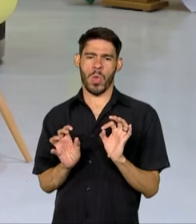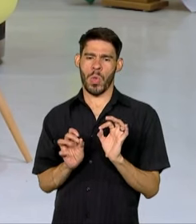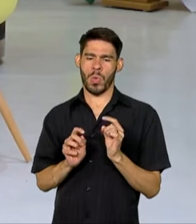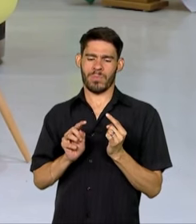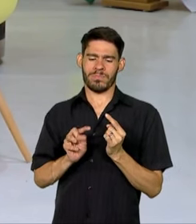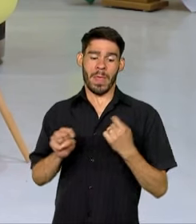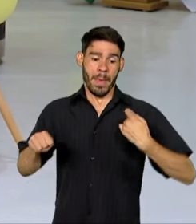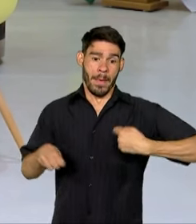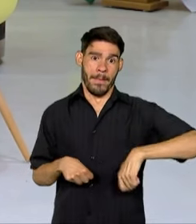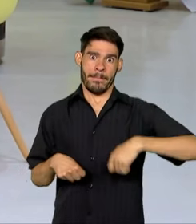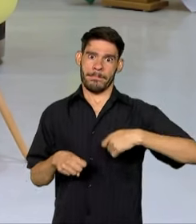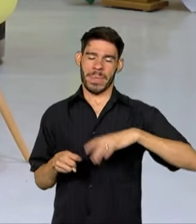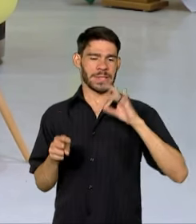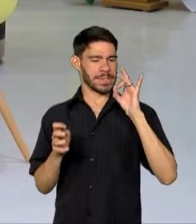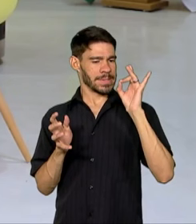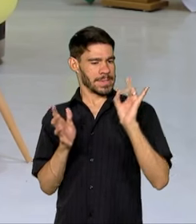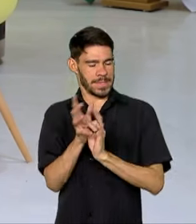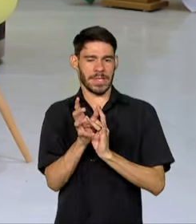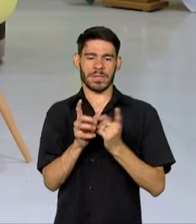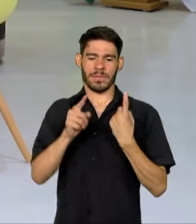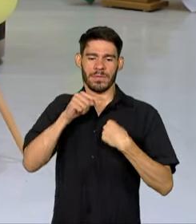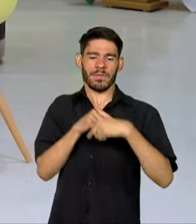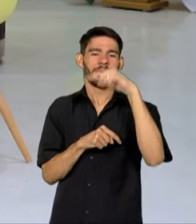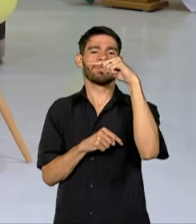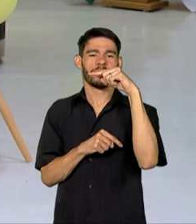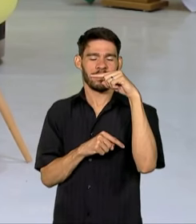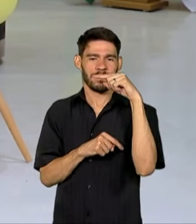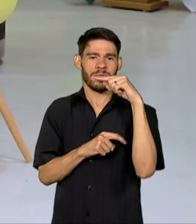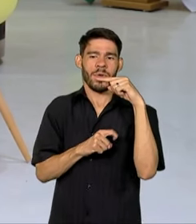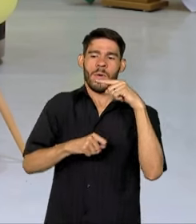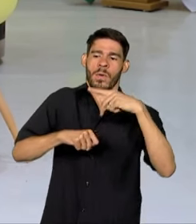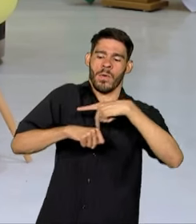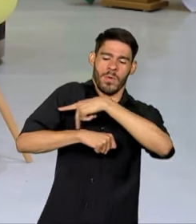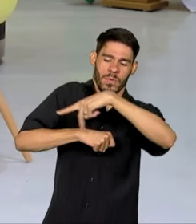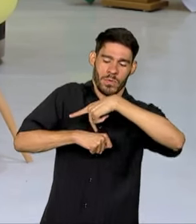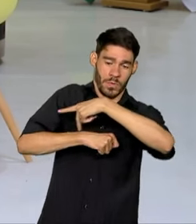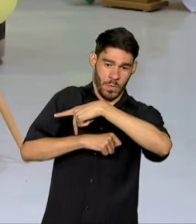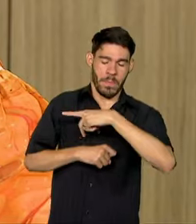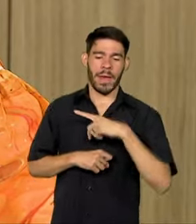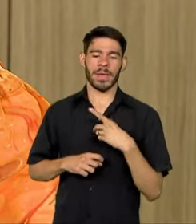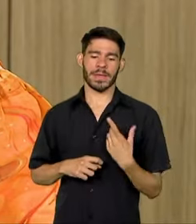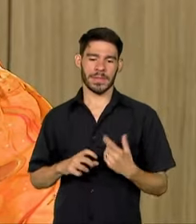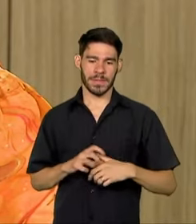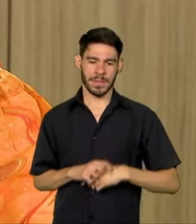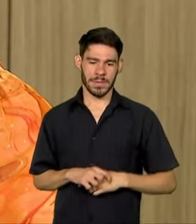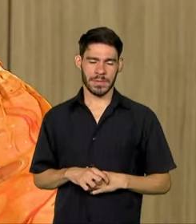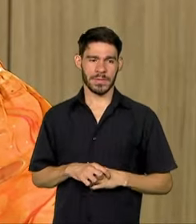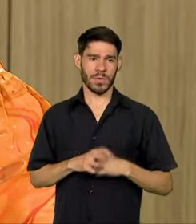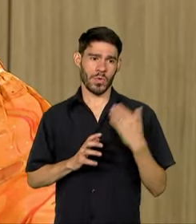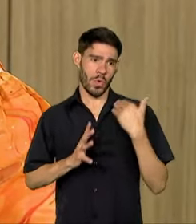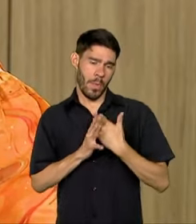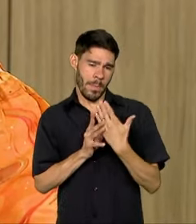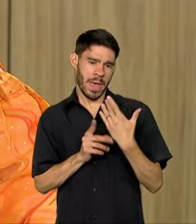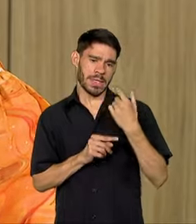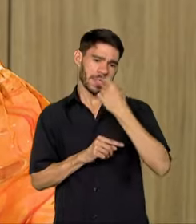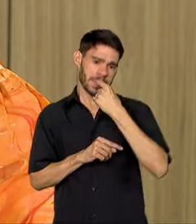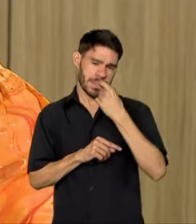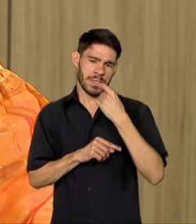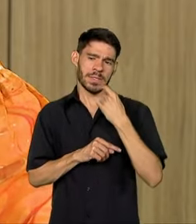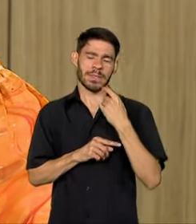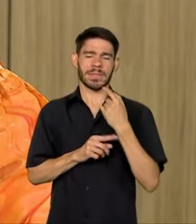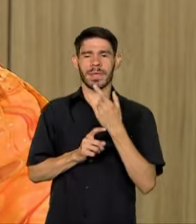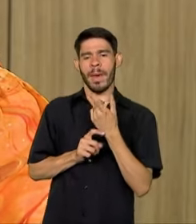necessários para essa reconstrução do país, que vão da farmácia popular